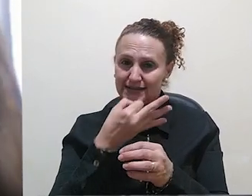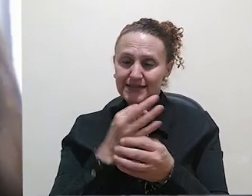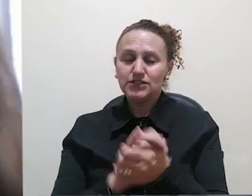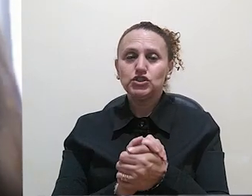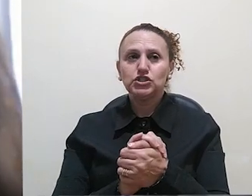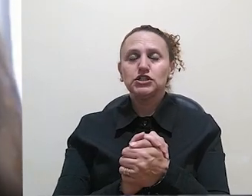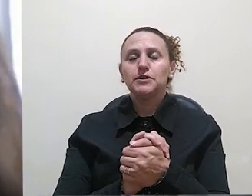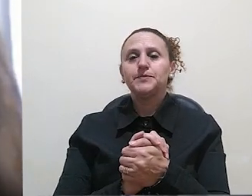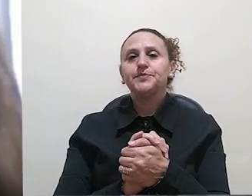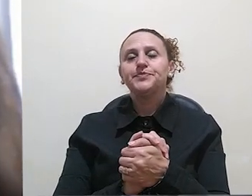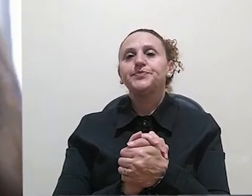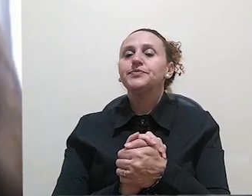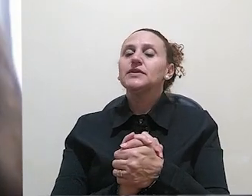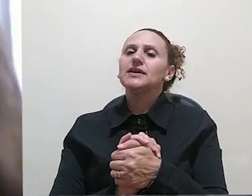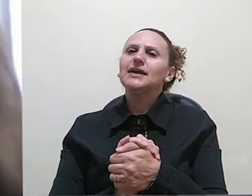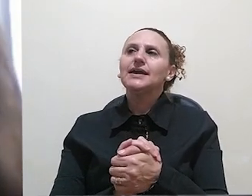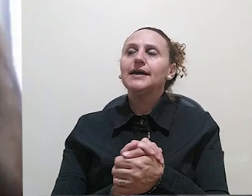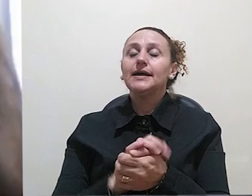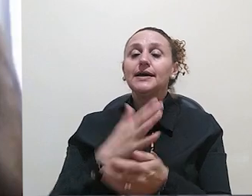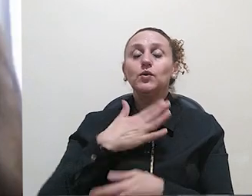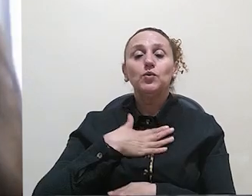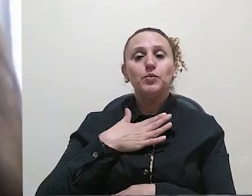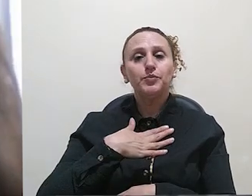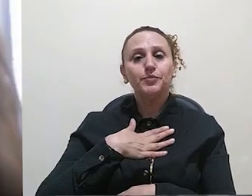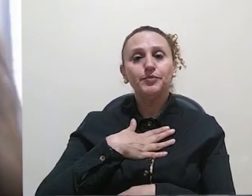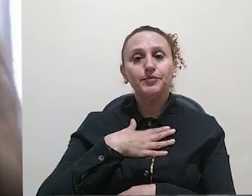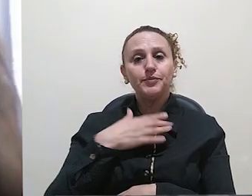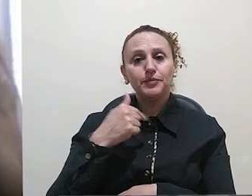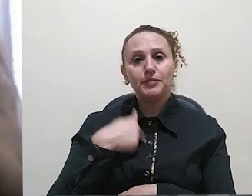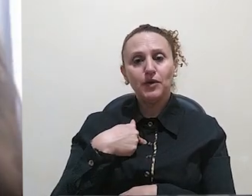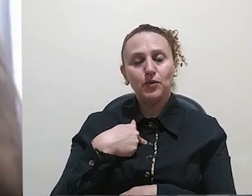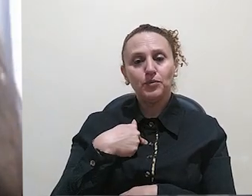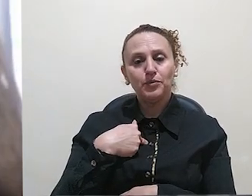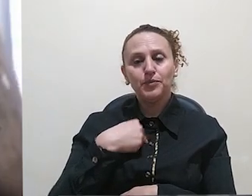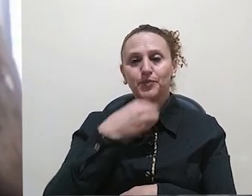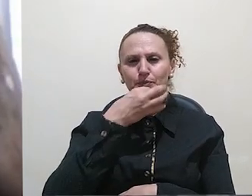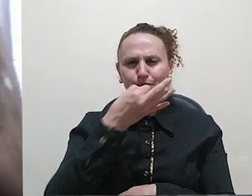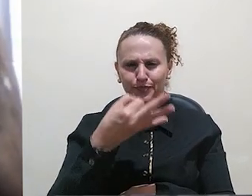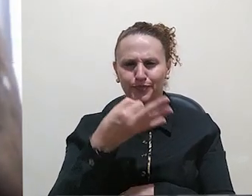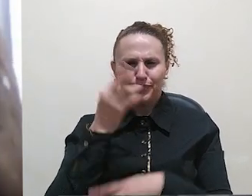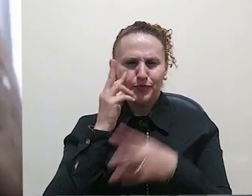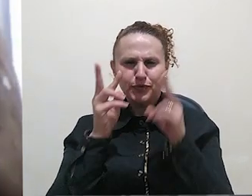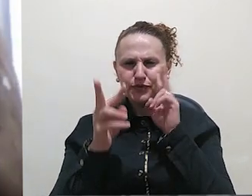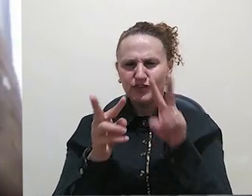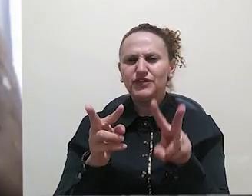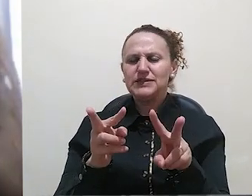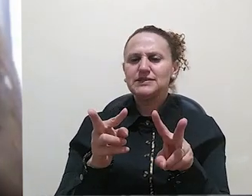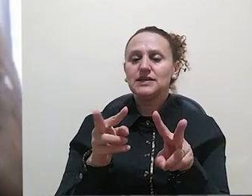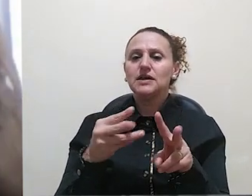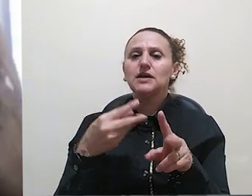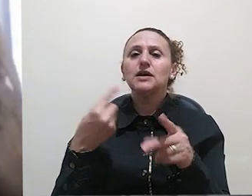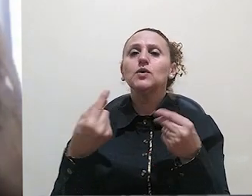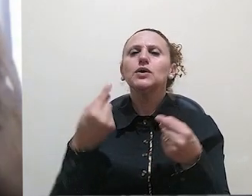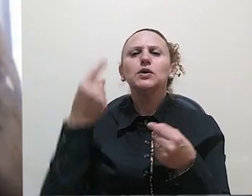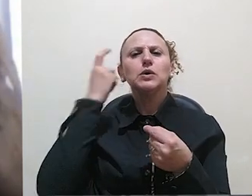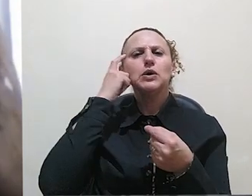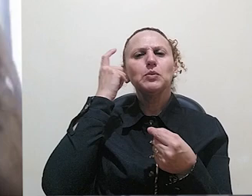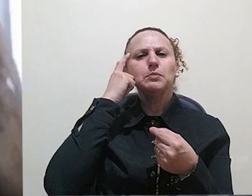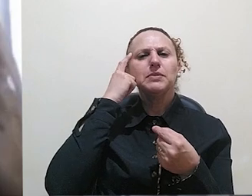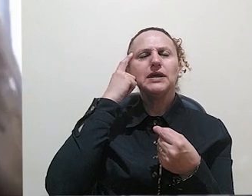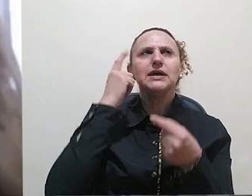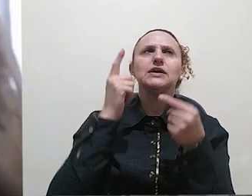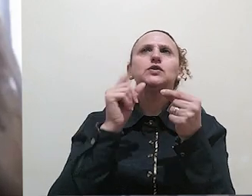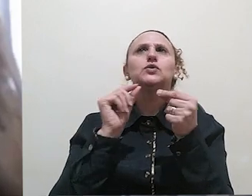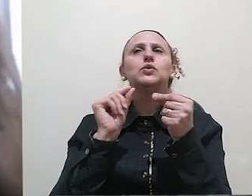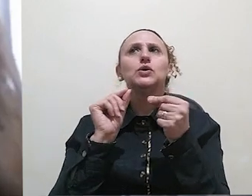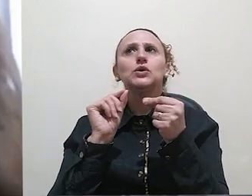posicionamento nosso de leitor enquanto observador nesse texto, né, existe aí uma análise de uma